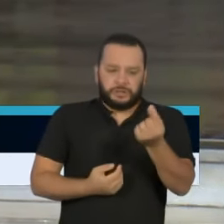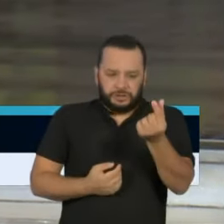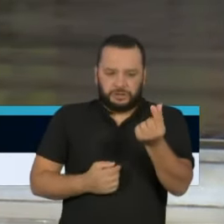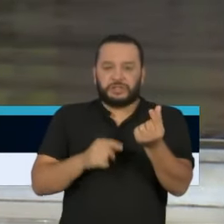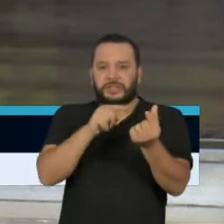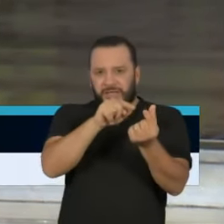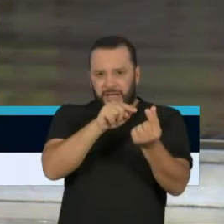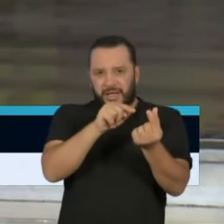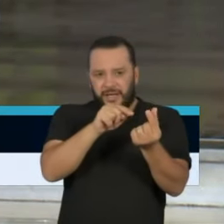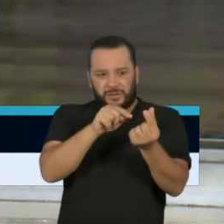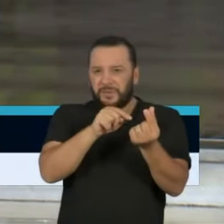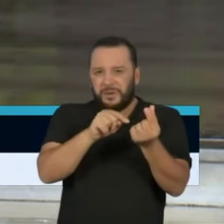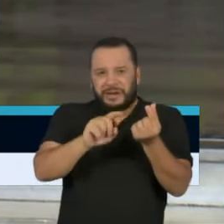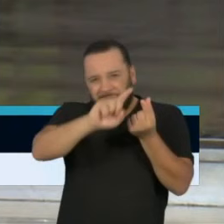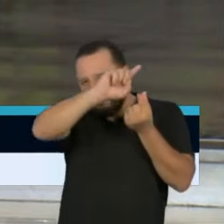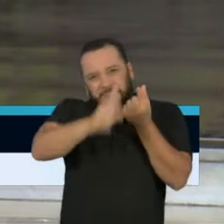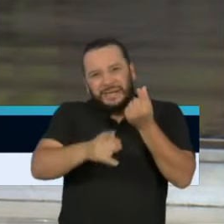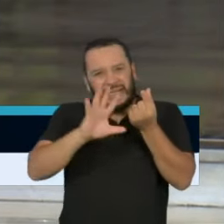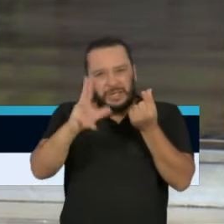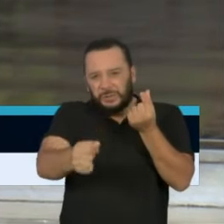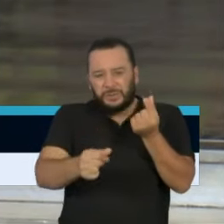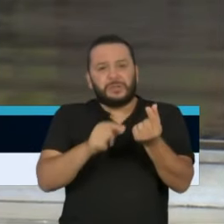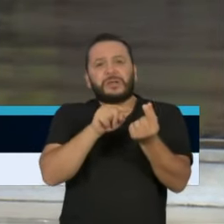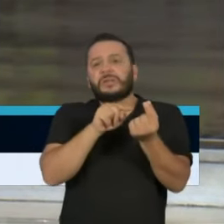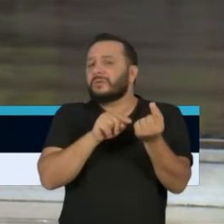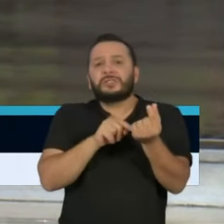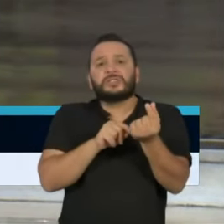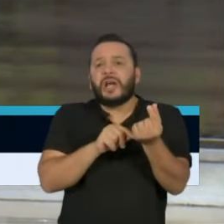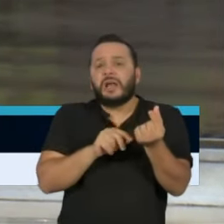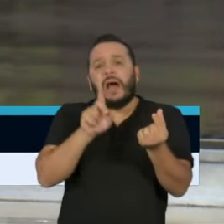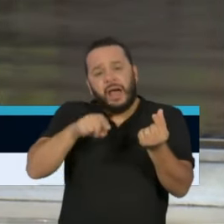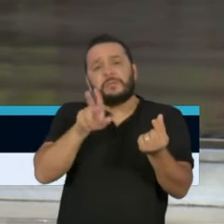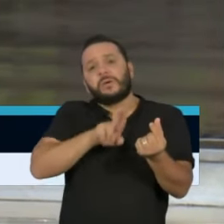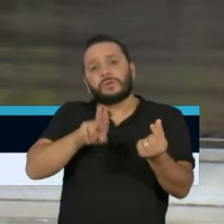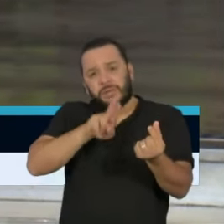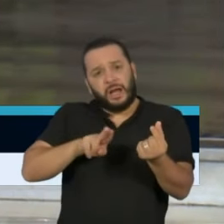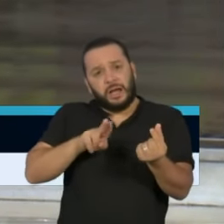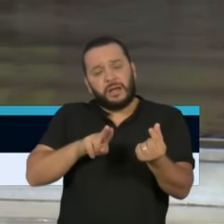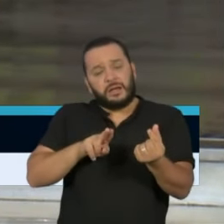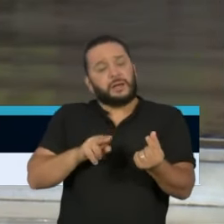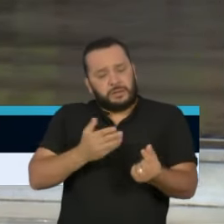não governar. As palavras são do Papa Francisco.